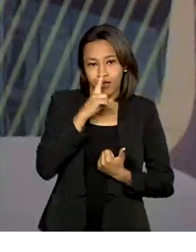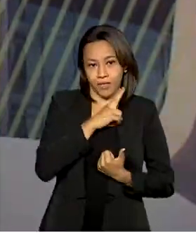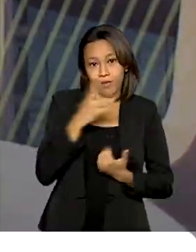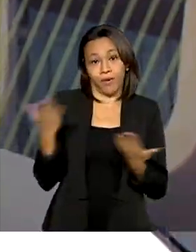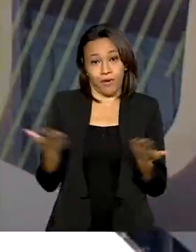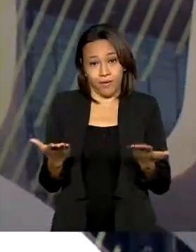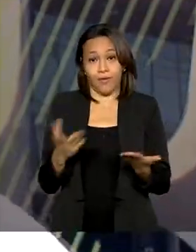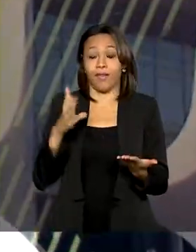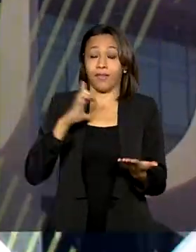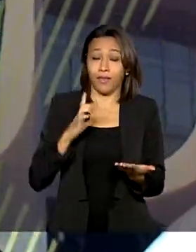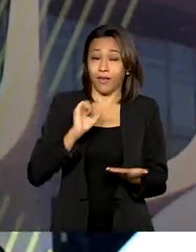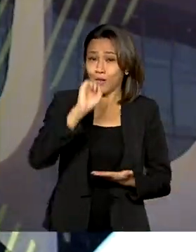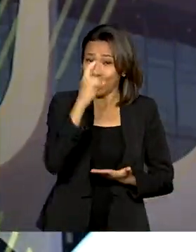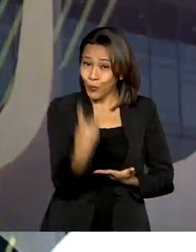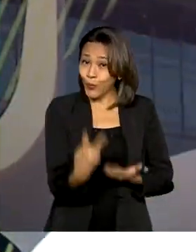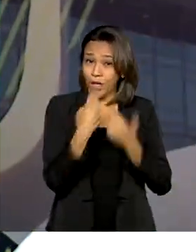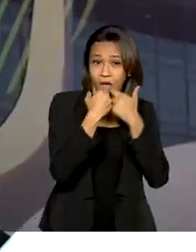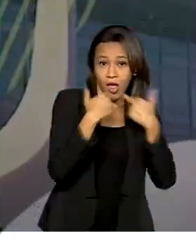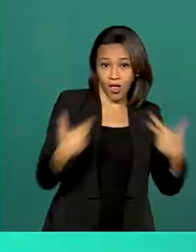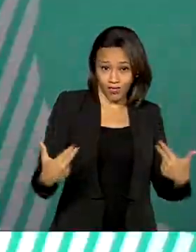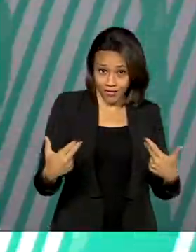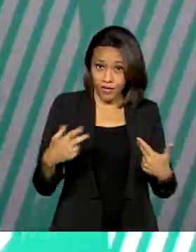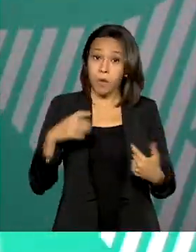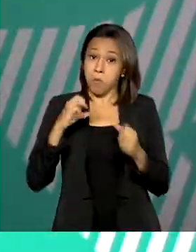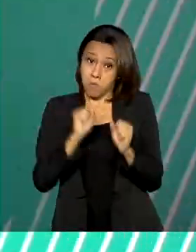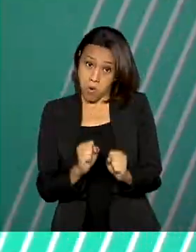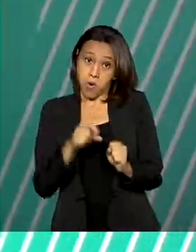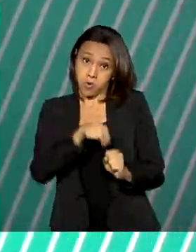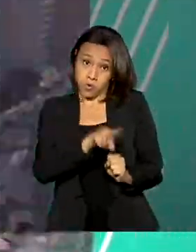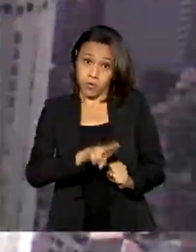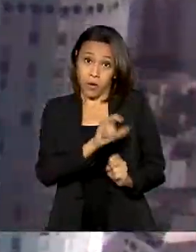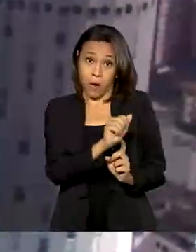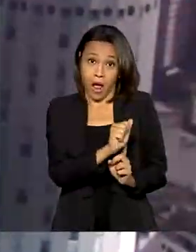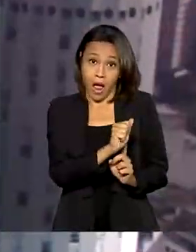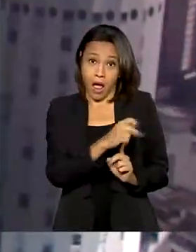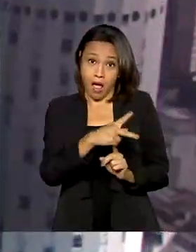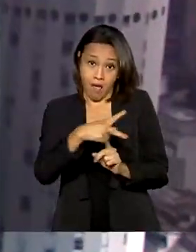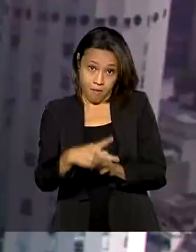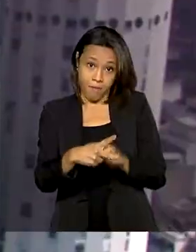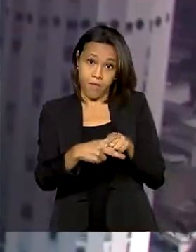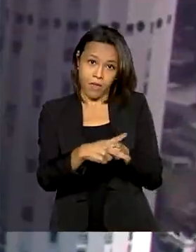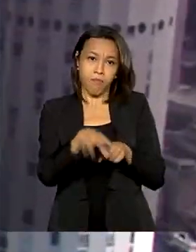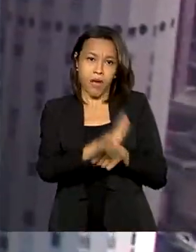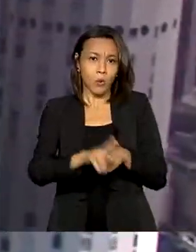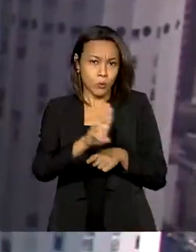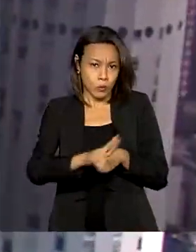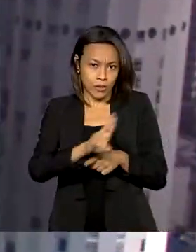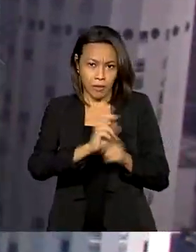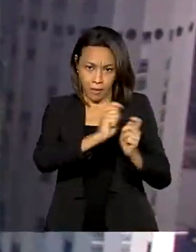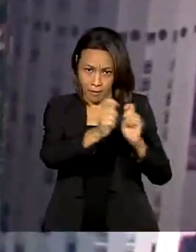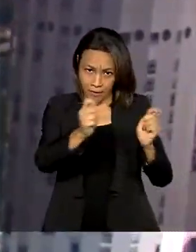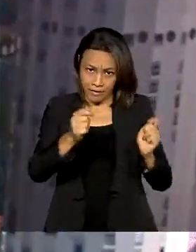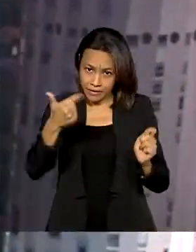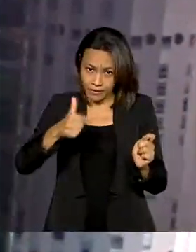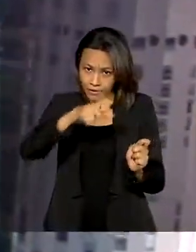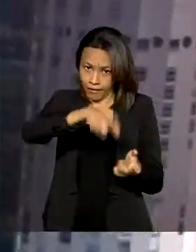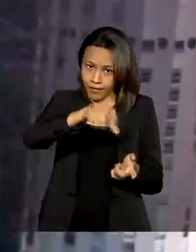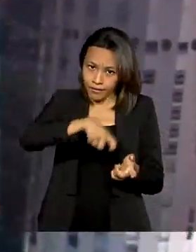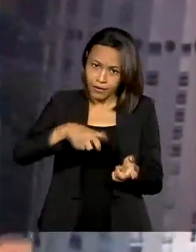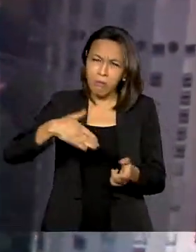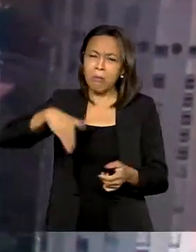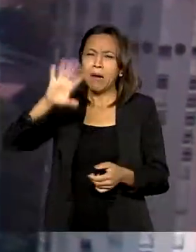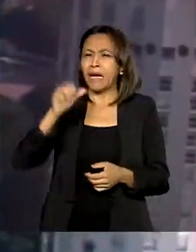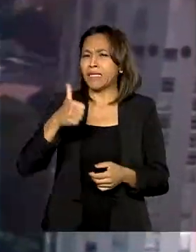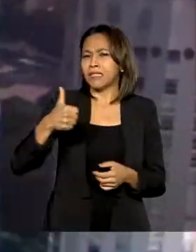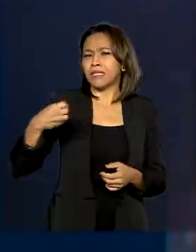usuário conta com duas novidades. Pode usar o app para pagamentos sem cartão nas mais de 13